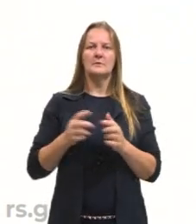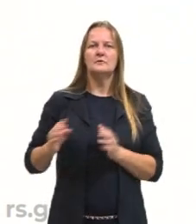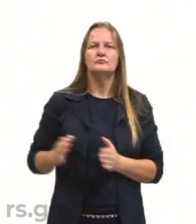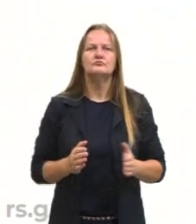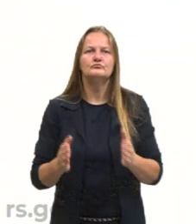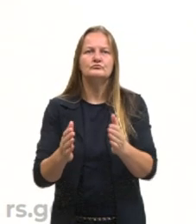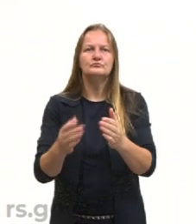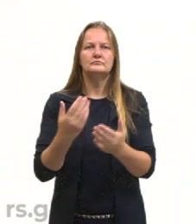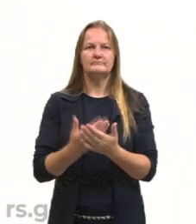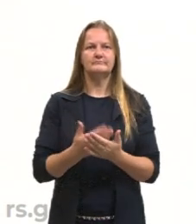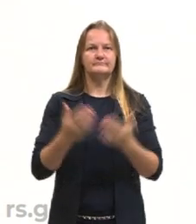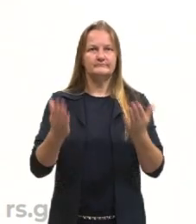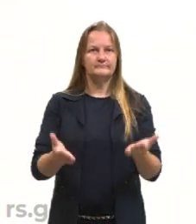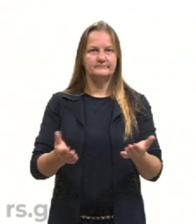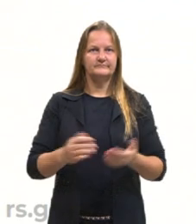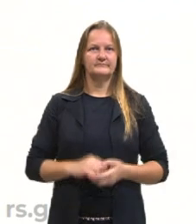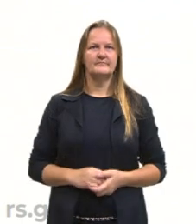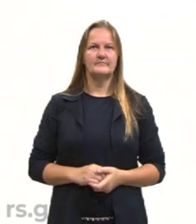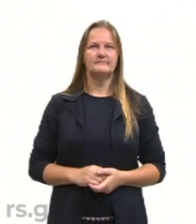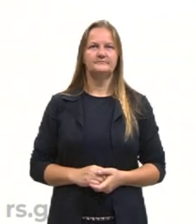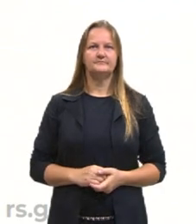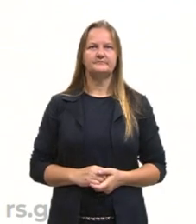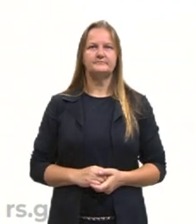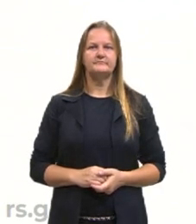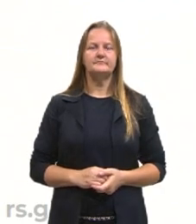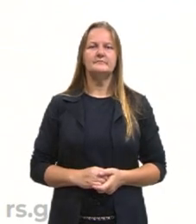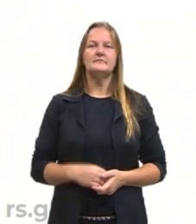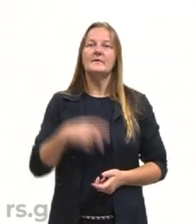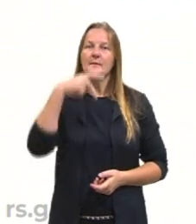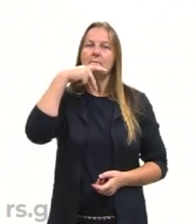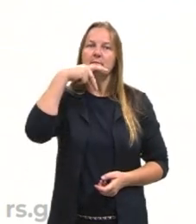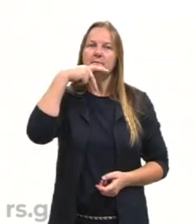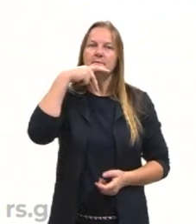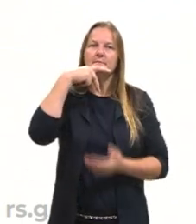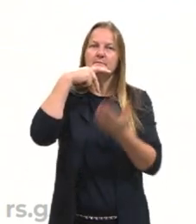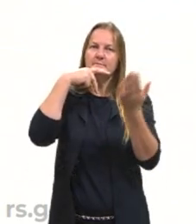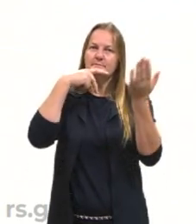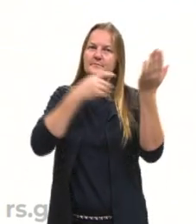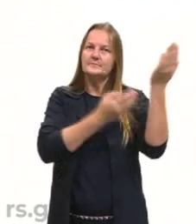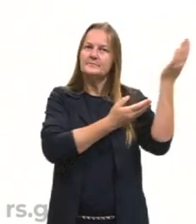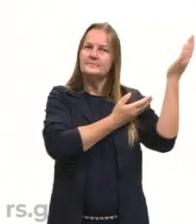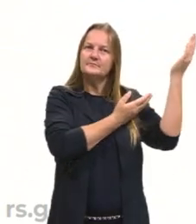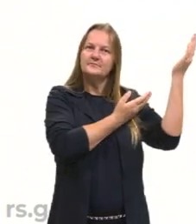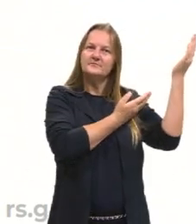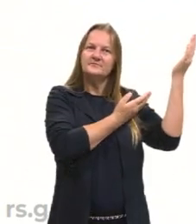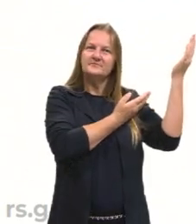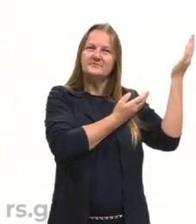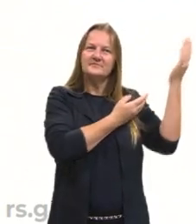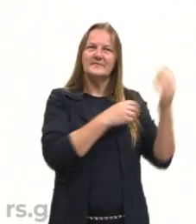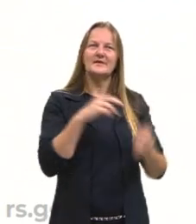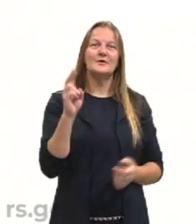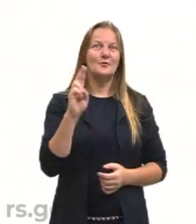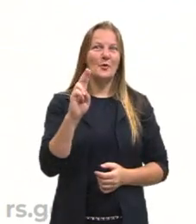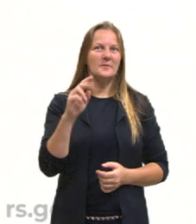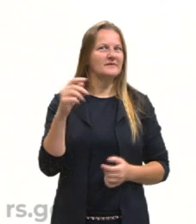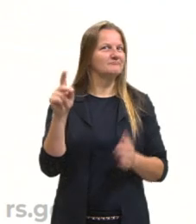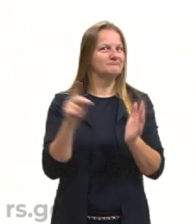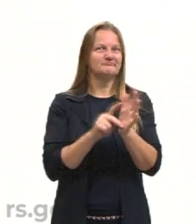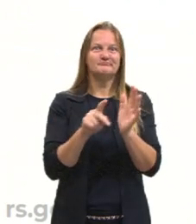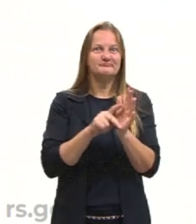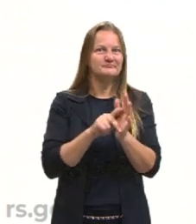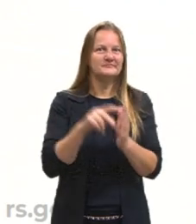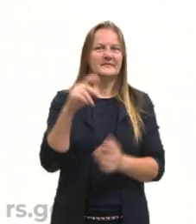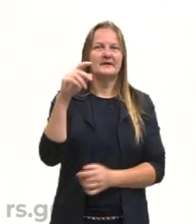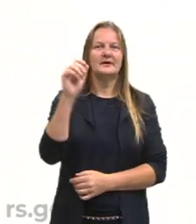durante toda a nossa aula. Aí está o nosso amigo Platão. Platão, nome dele não era Platão, era